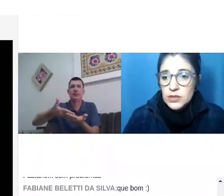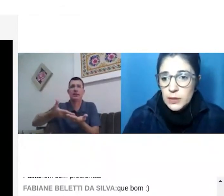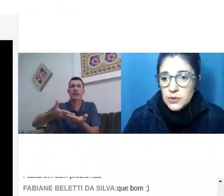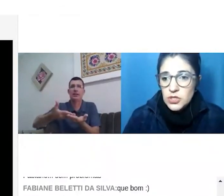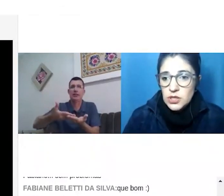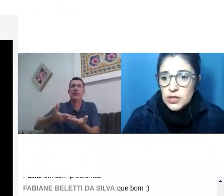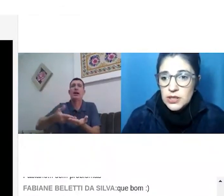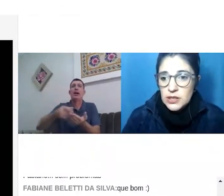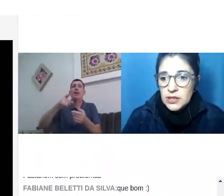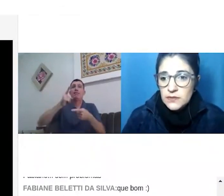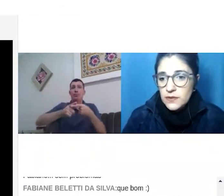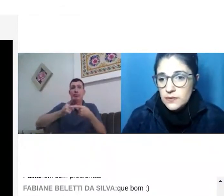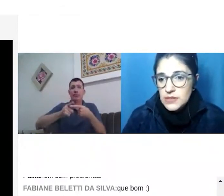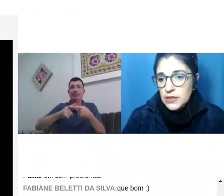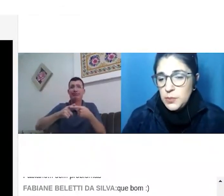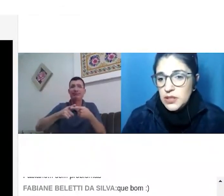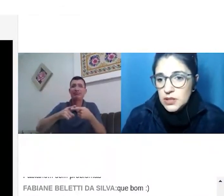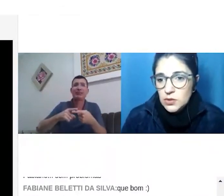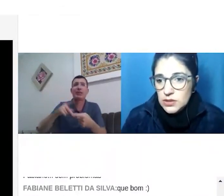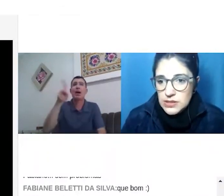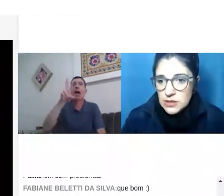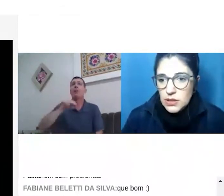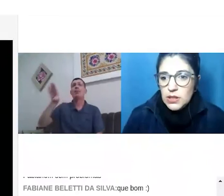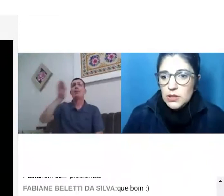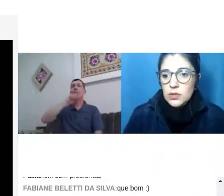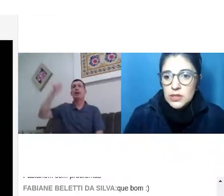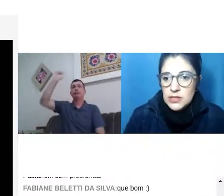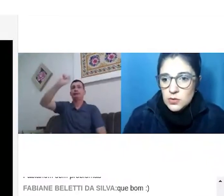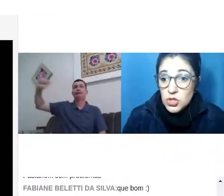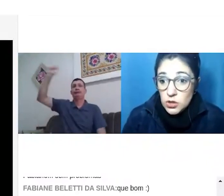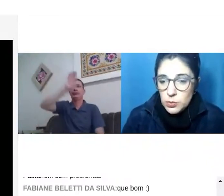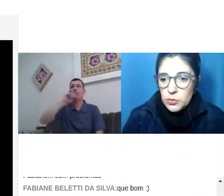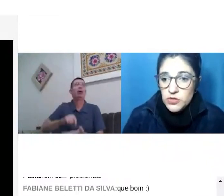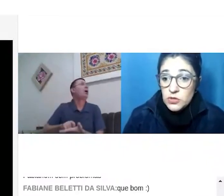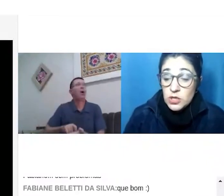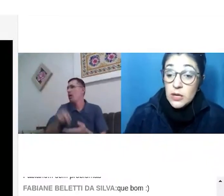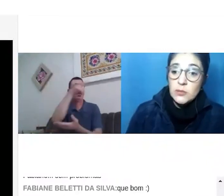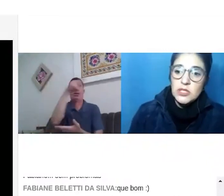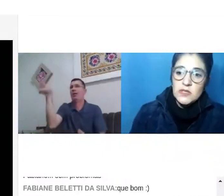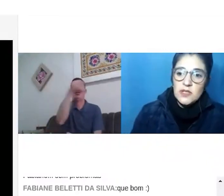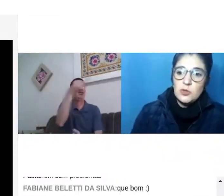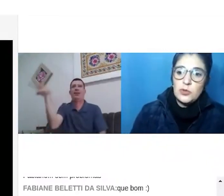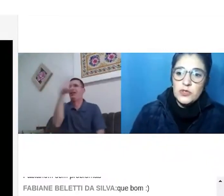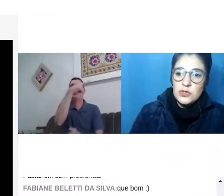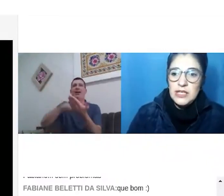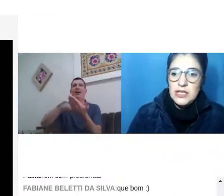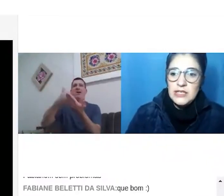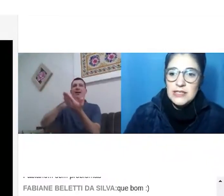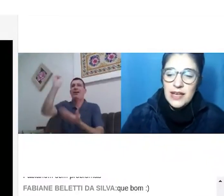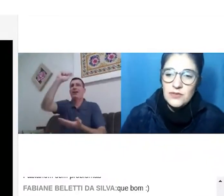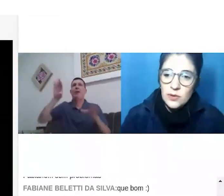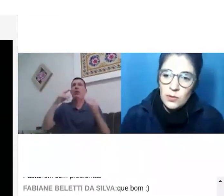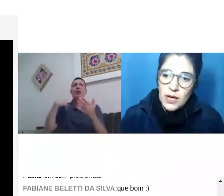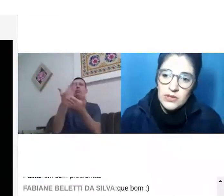o intérprete está interpretando o que está escrito ali o que está sendo dito pelo professor porque muitas vezes o professor ele